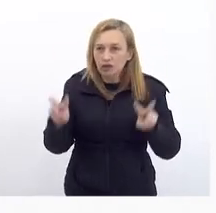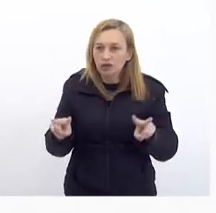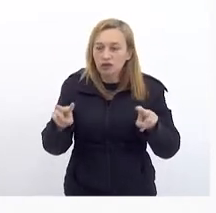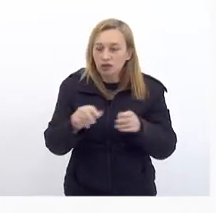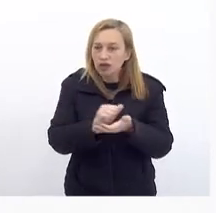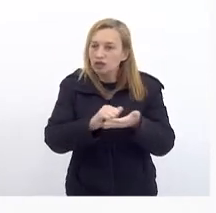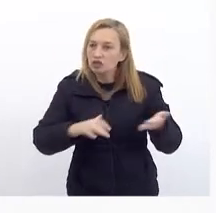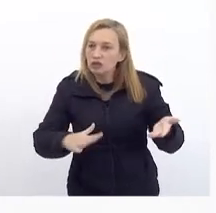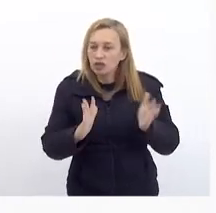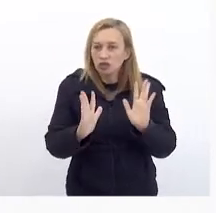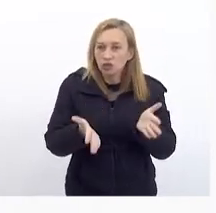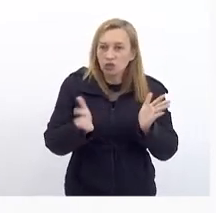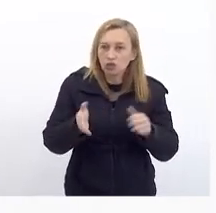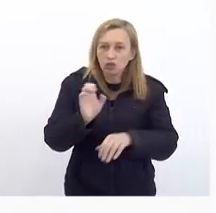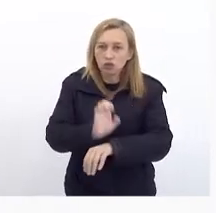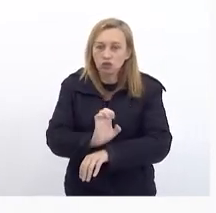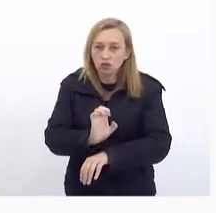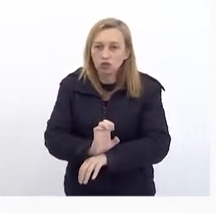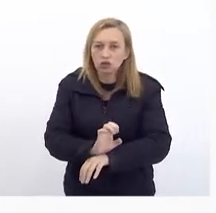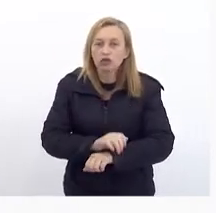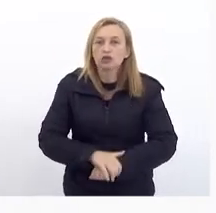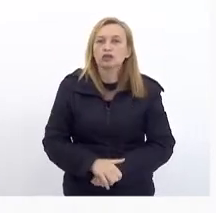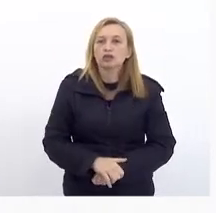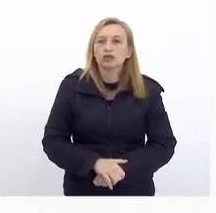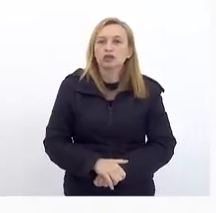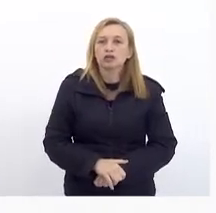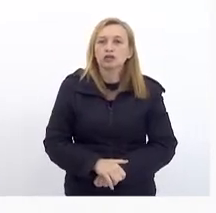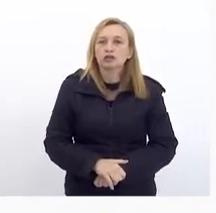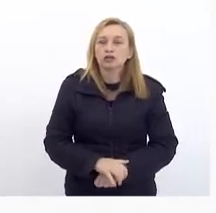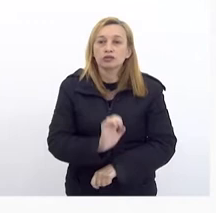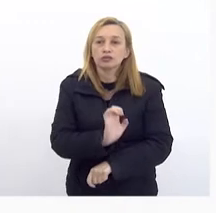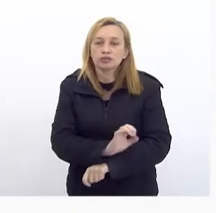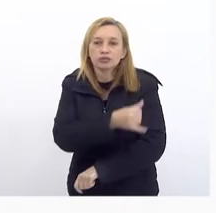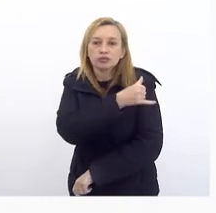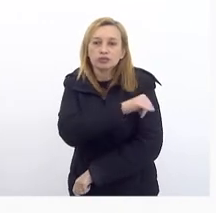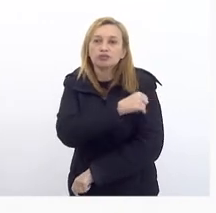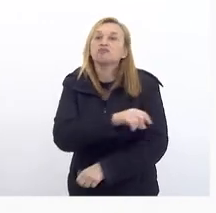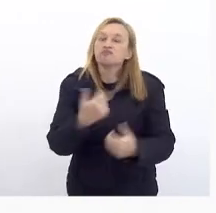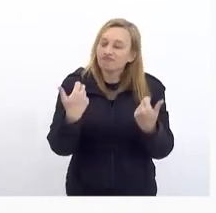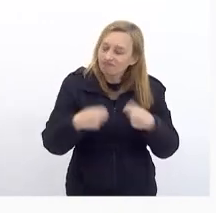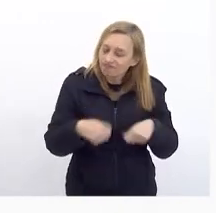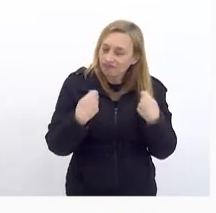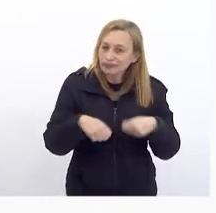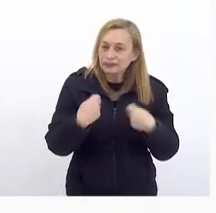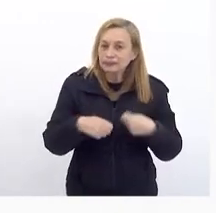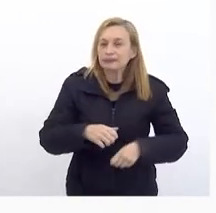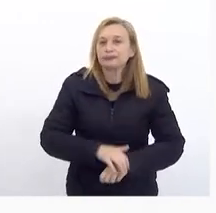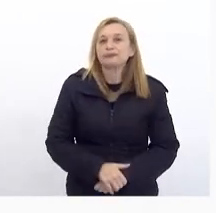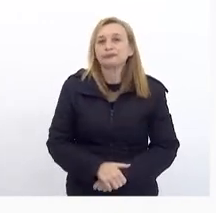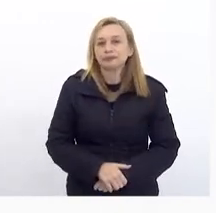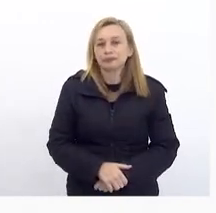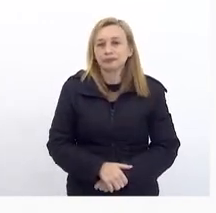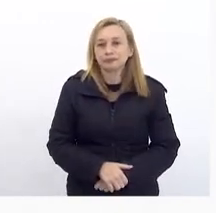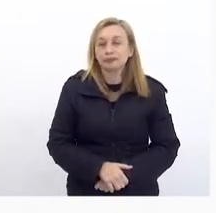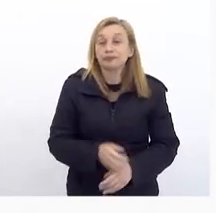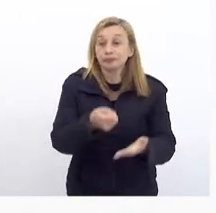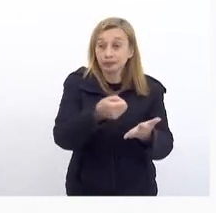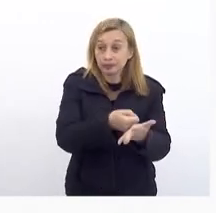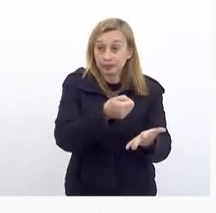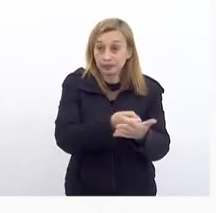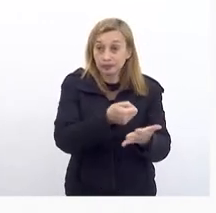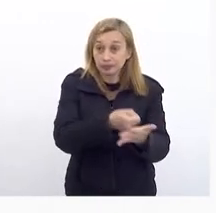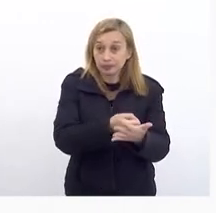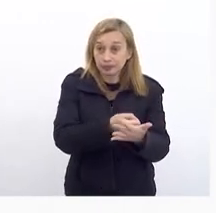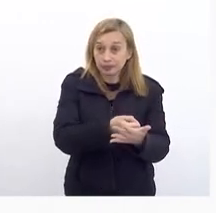atividade Hoje Do Estado O Estado Hoje Ele precisa Ele é Obrigatório